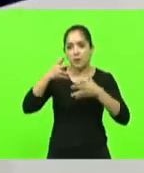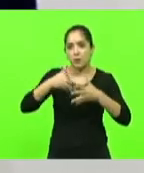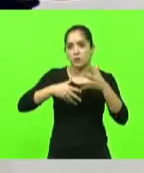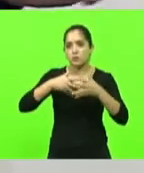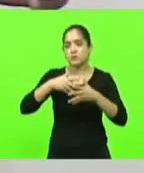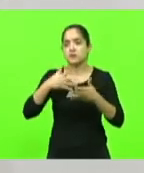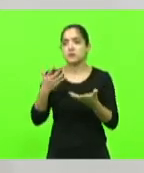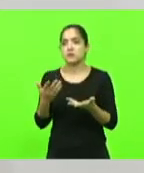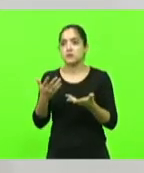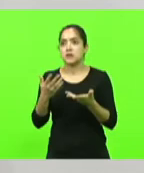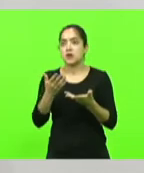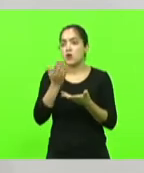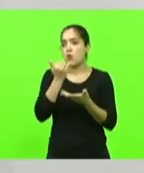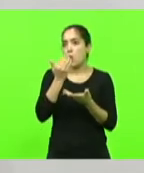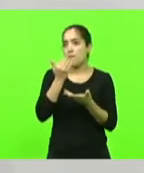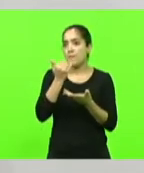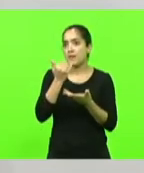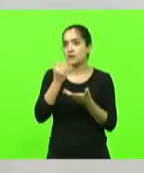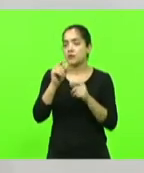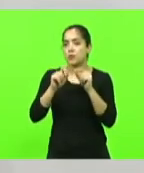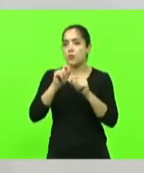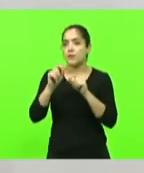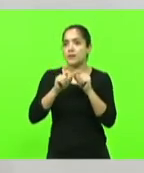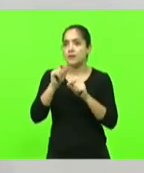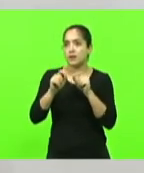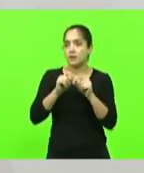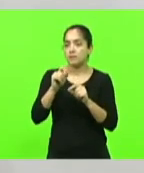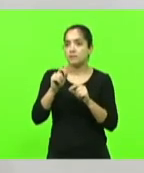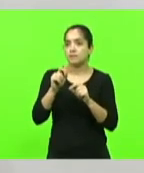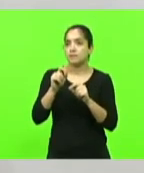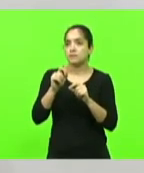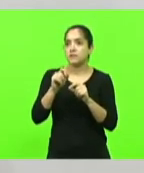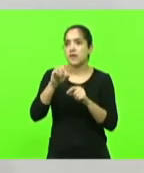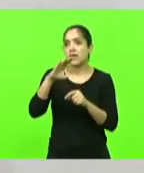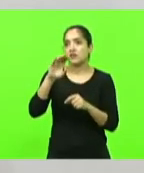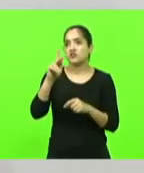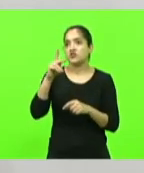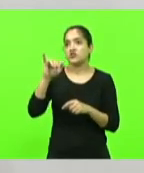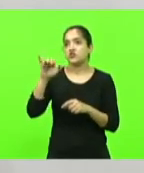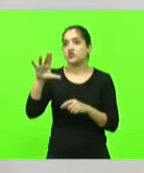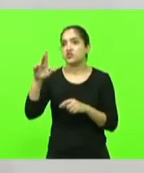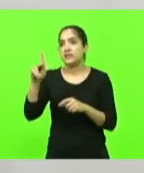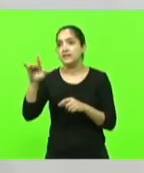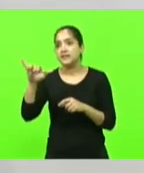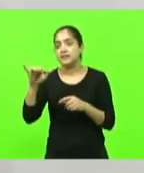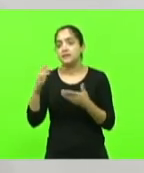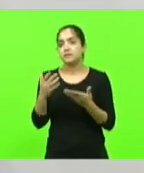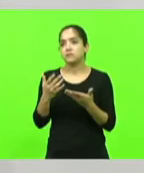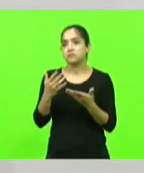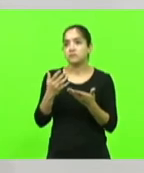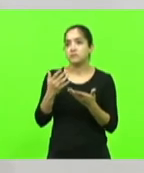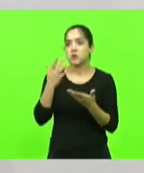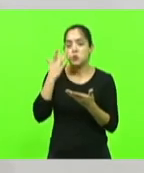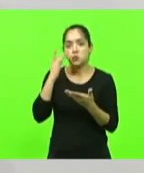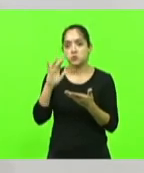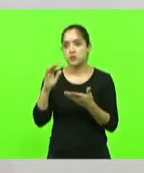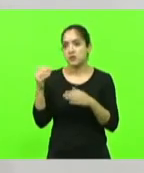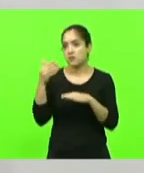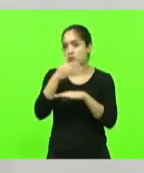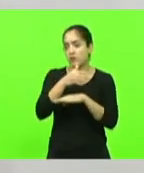comendo como é aqueles negócios que comem no México Chile deve ser esses negócios não fui para lá não posso dizer deputado